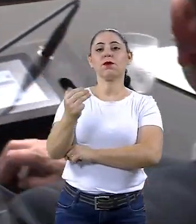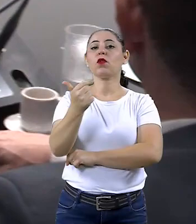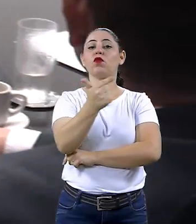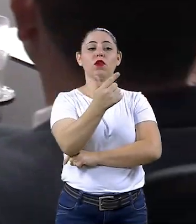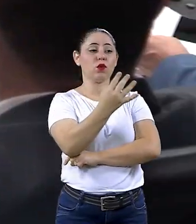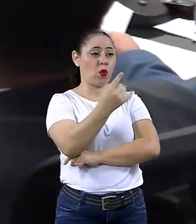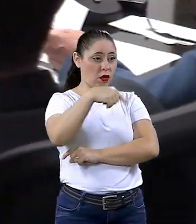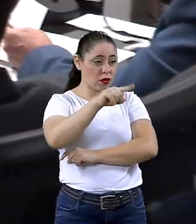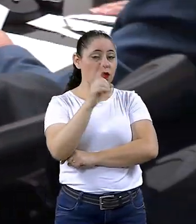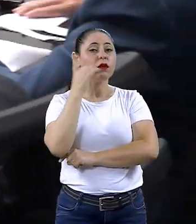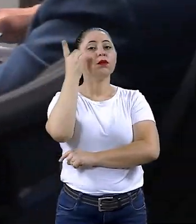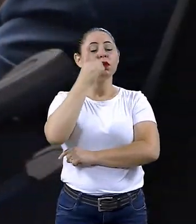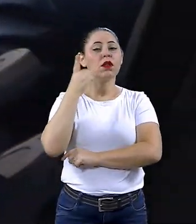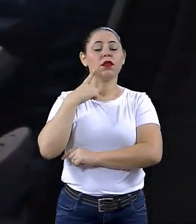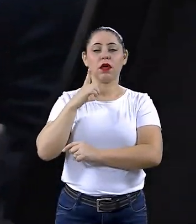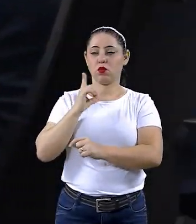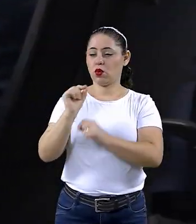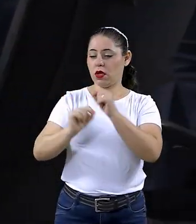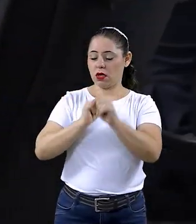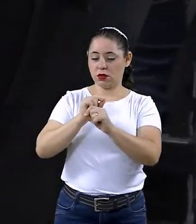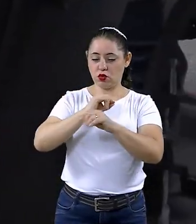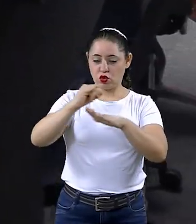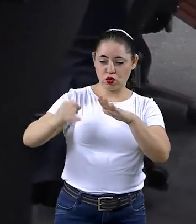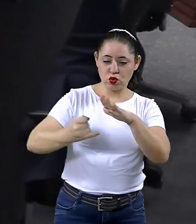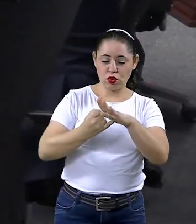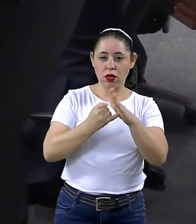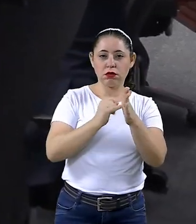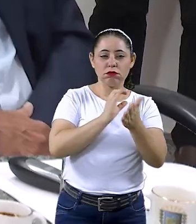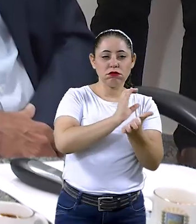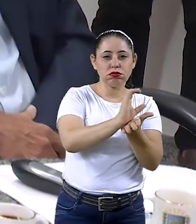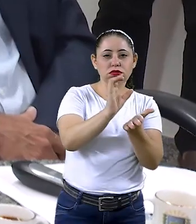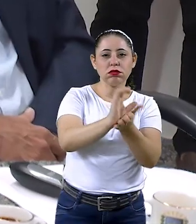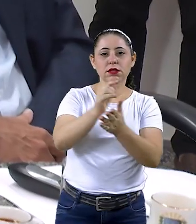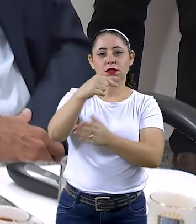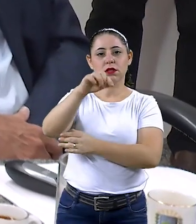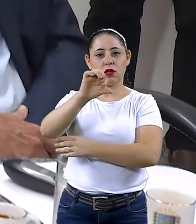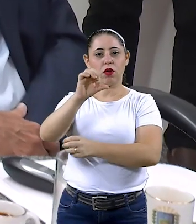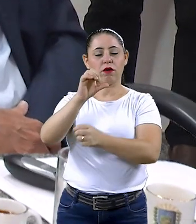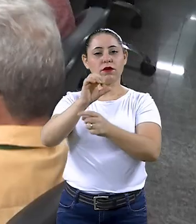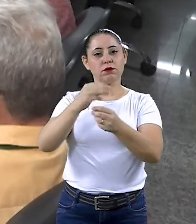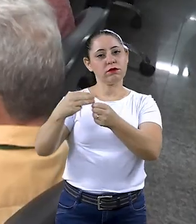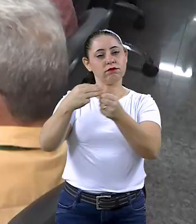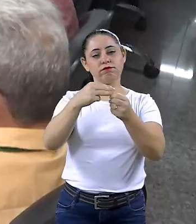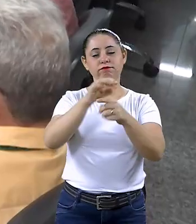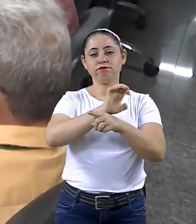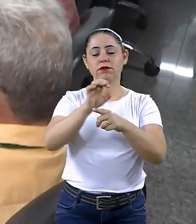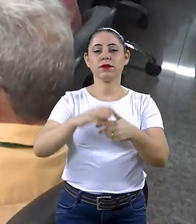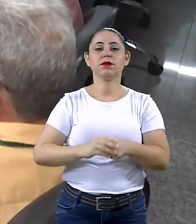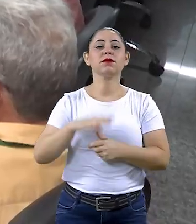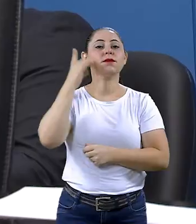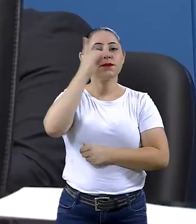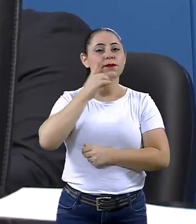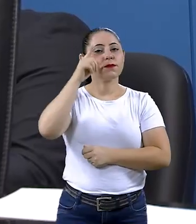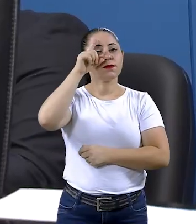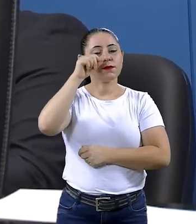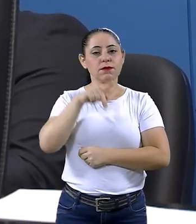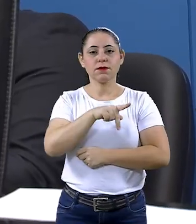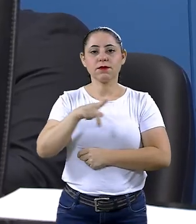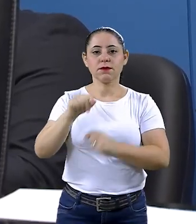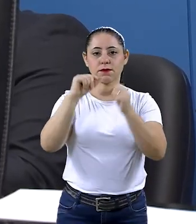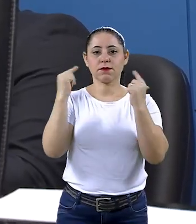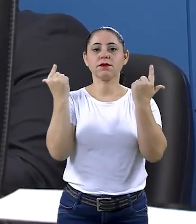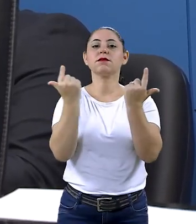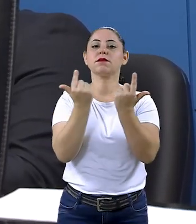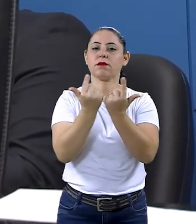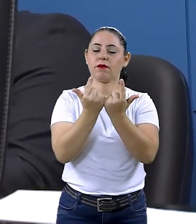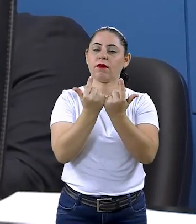R$ 48 milhões aos 24 parlamentares para beneficiar os 79 municípios de Mato Grosso do Sul. O deputado